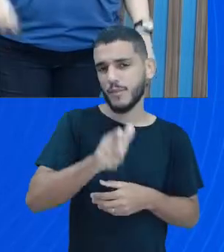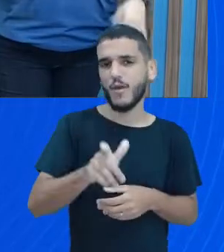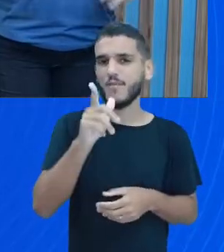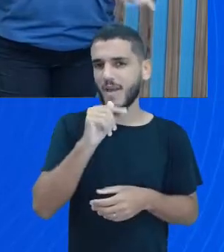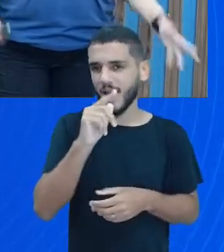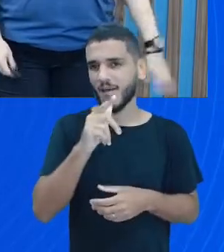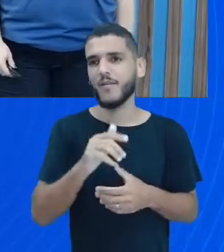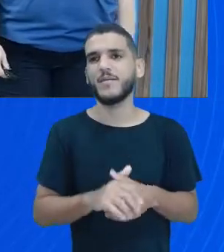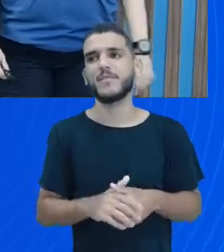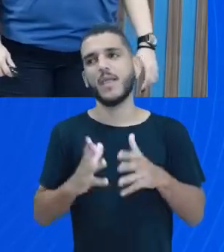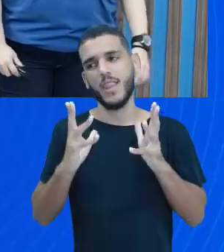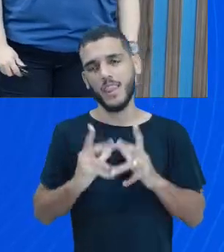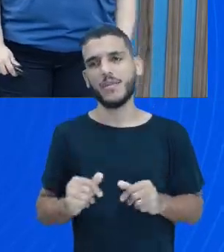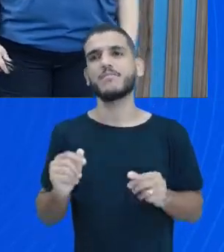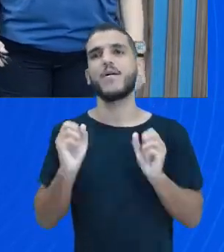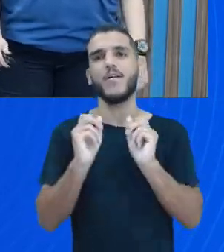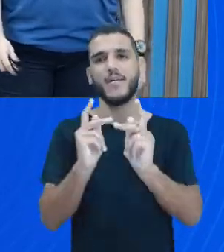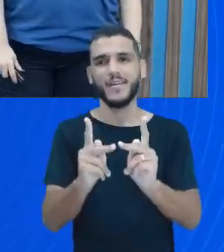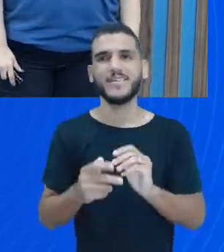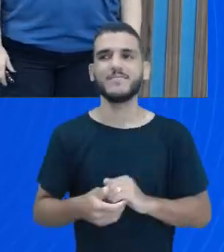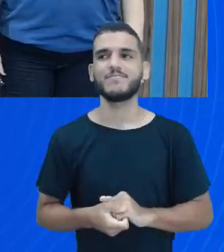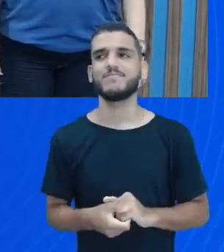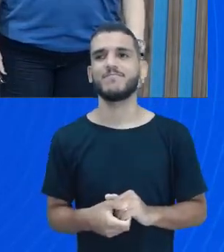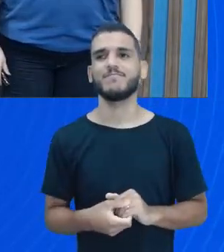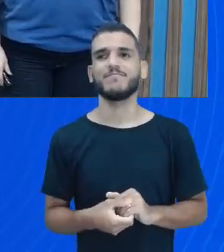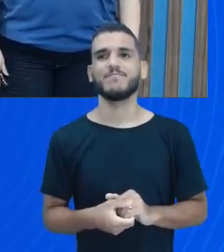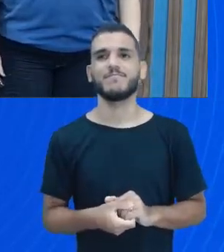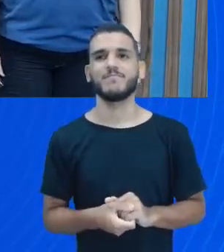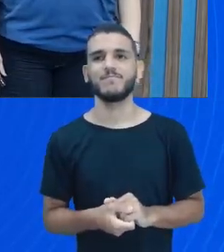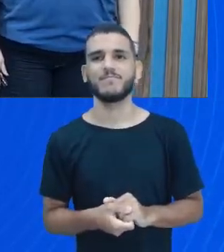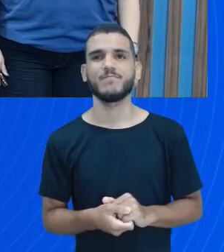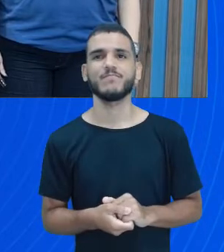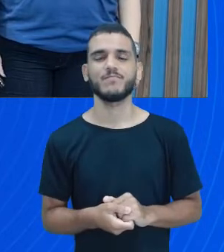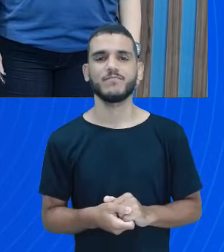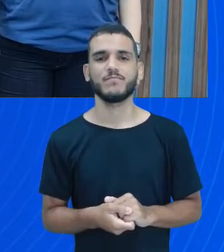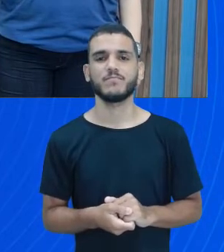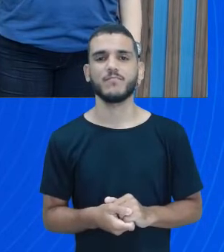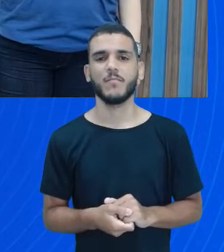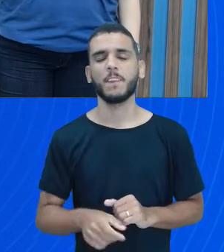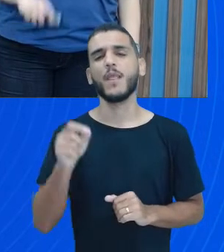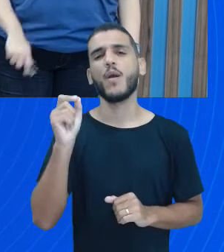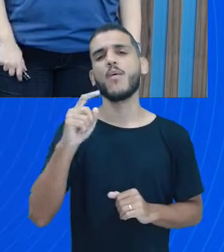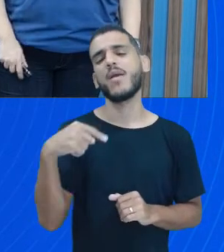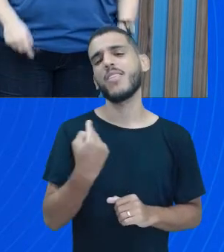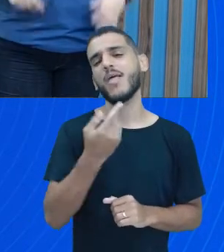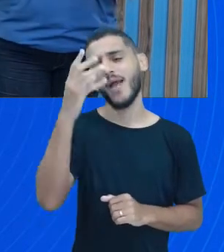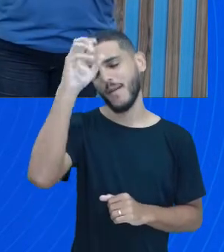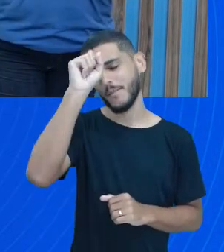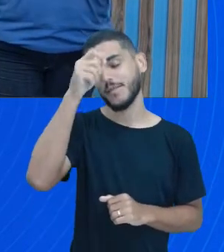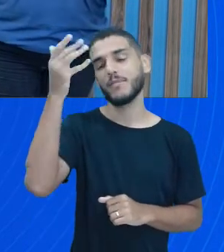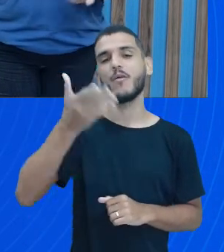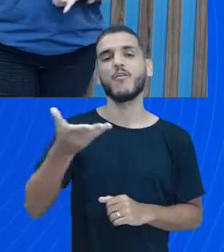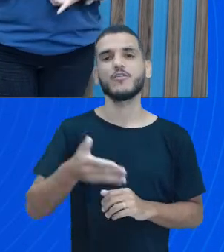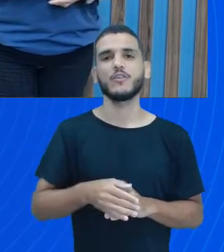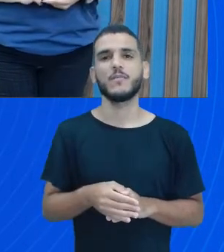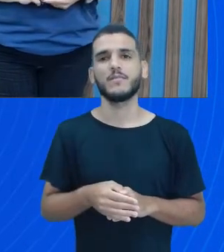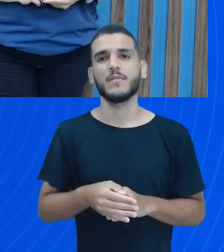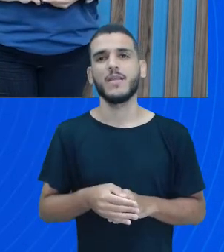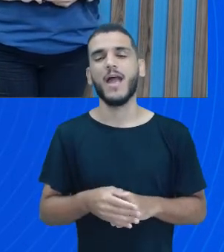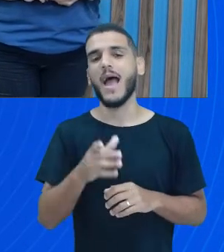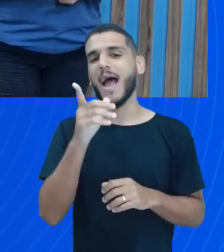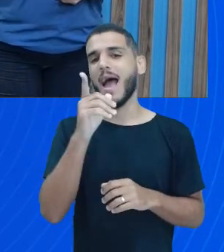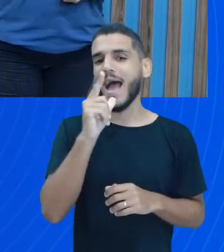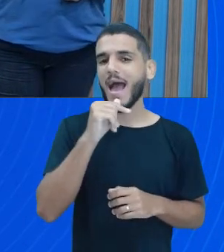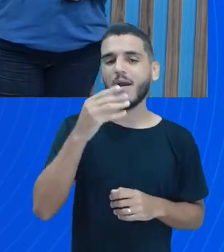novo, mas ela limpinha novamente, tá certo? É isso aí, gente. Então, ó. O que a gente aprendeu hoje? Água doce não é água